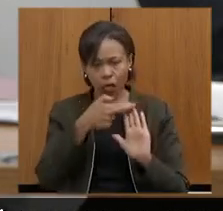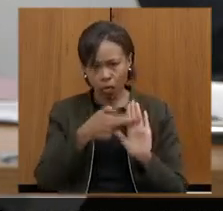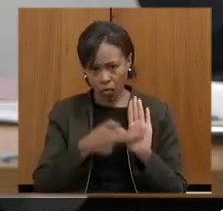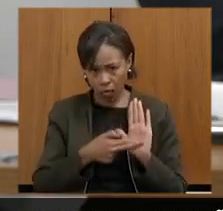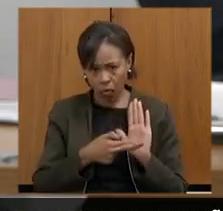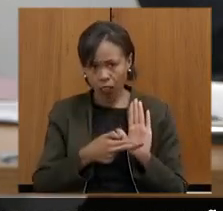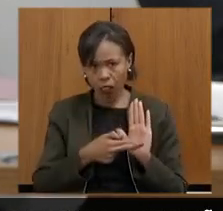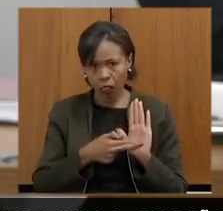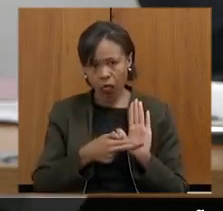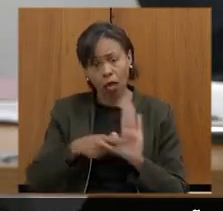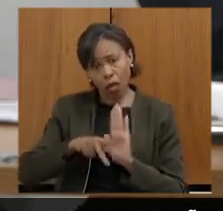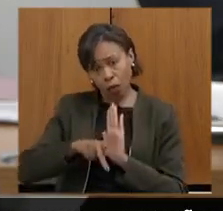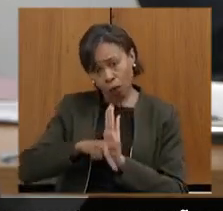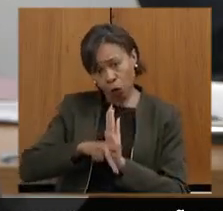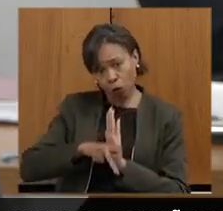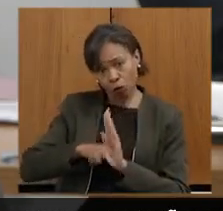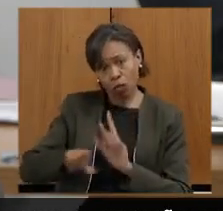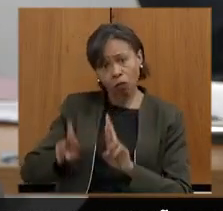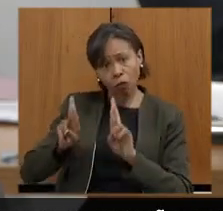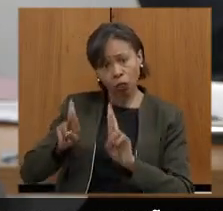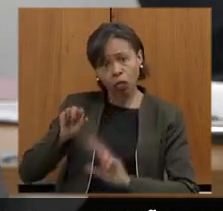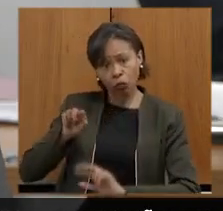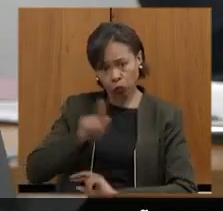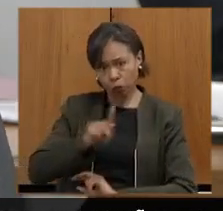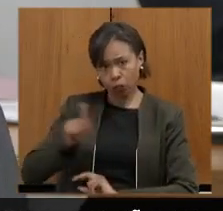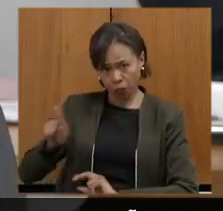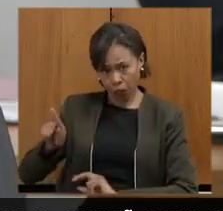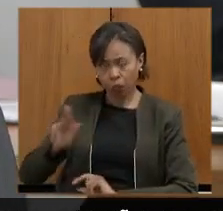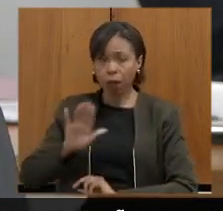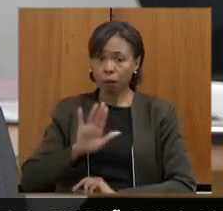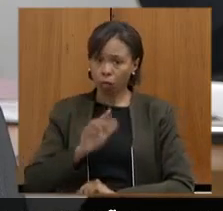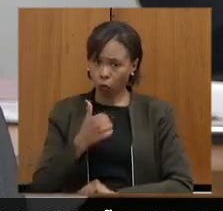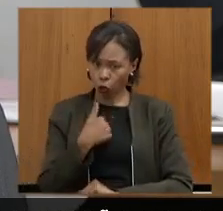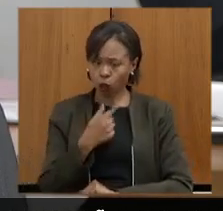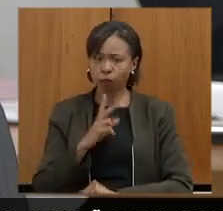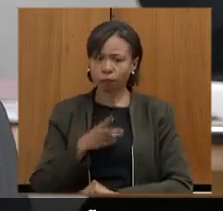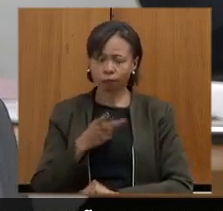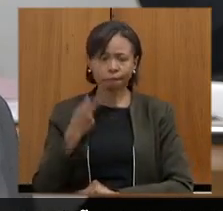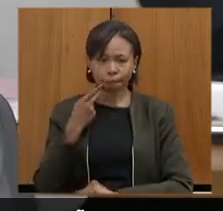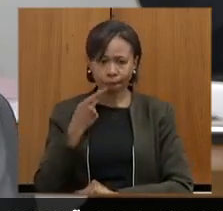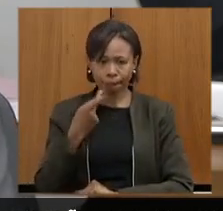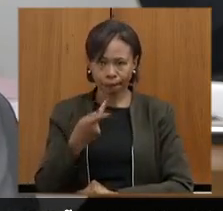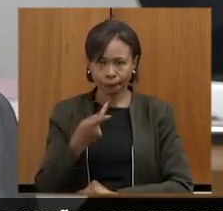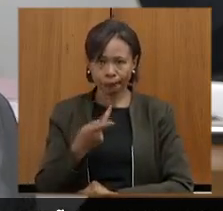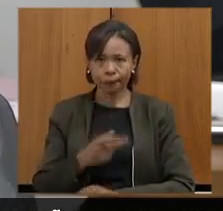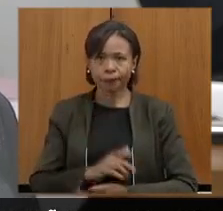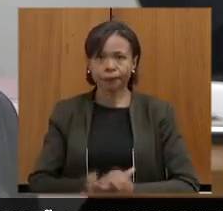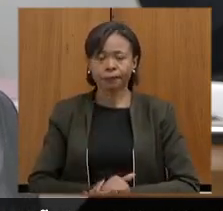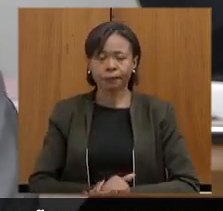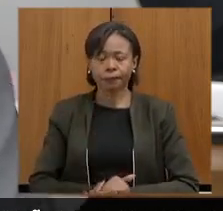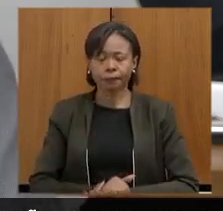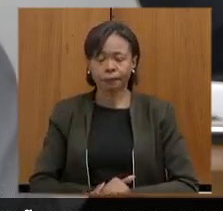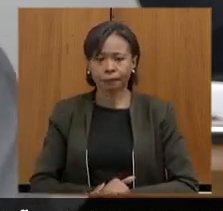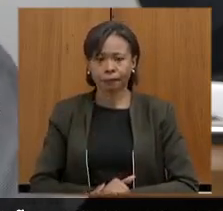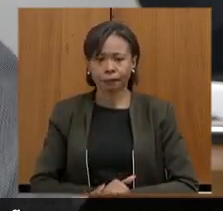parte das atribuições da presidência da comissão. Mas vou continuar com a minha fala. Pois bem,